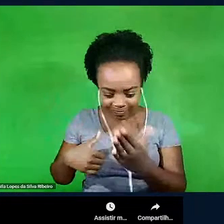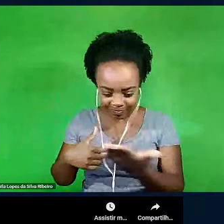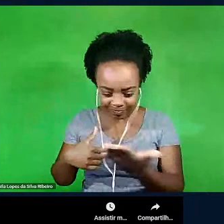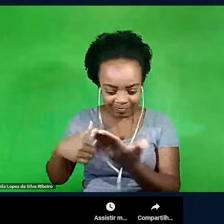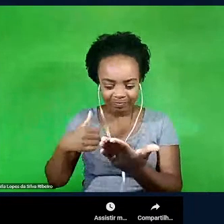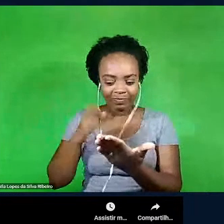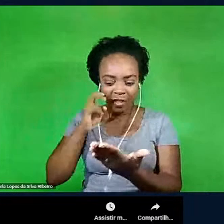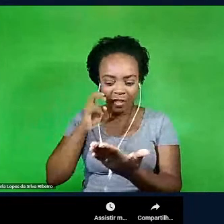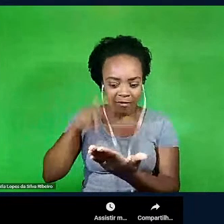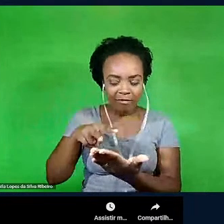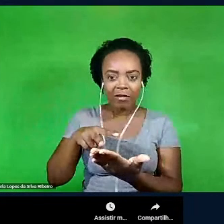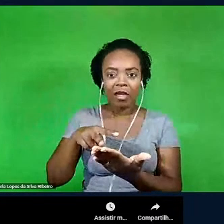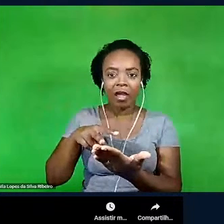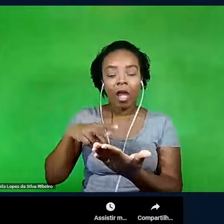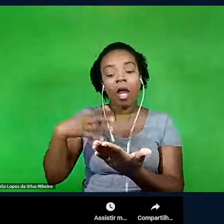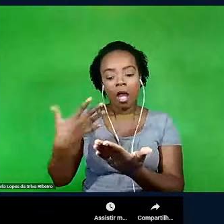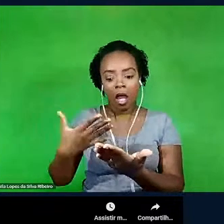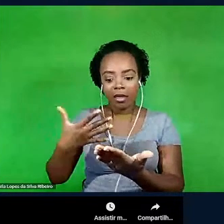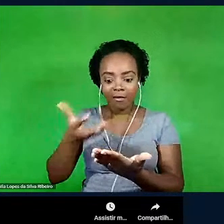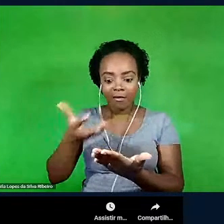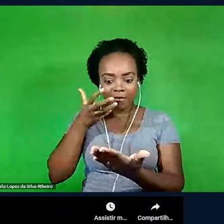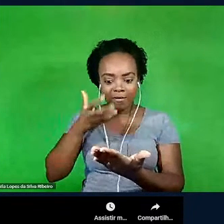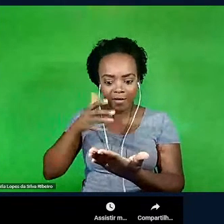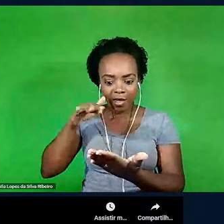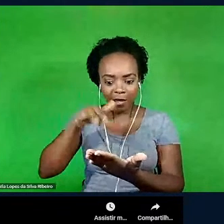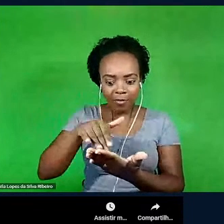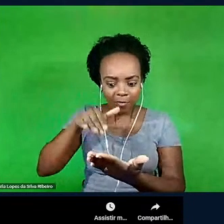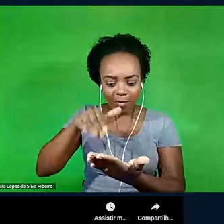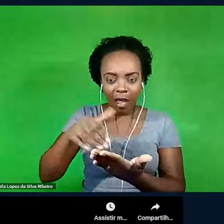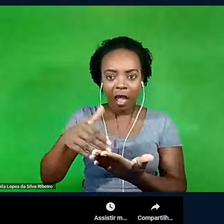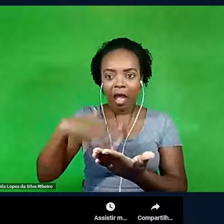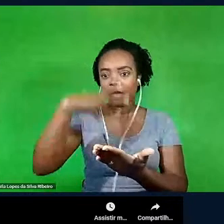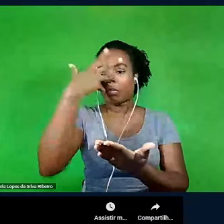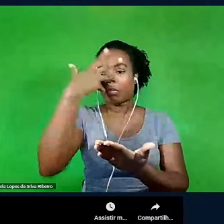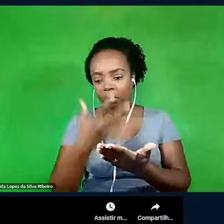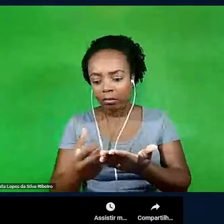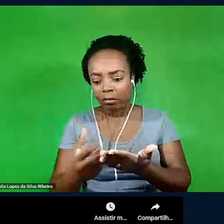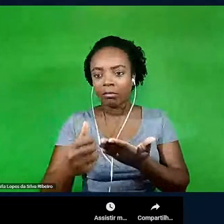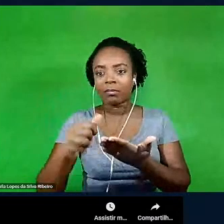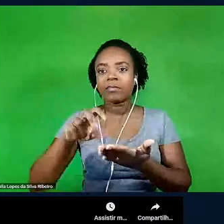espelhada no quadro e tenta tocá-la e cai no lago e se afoga.